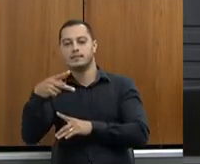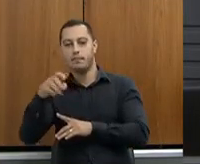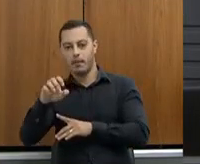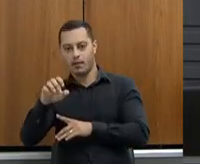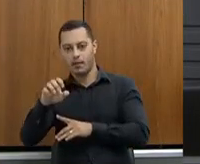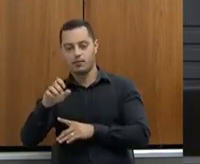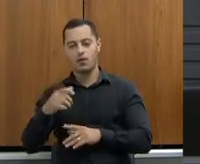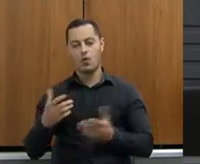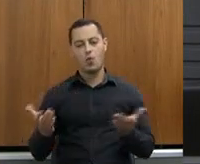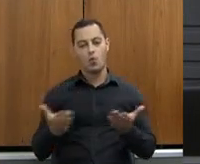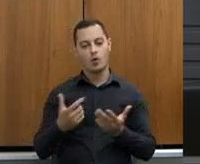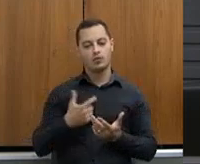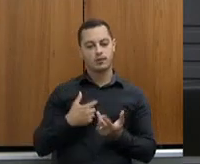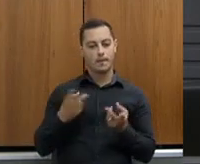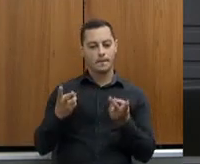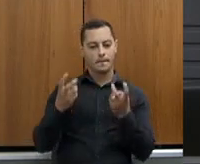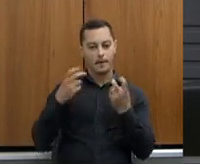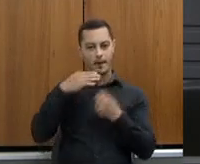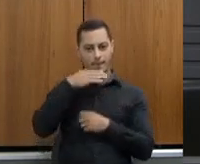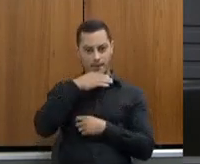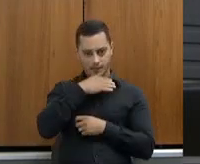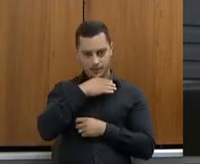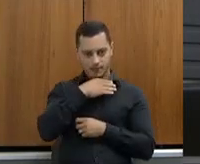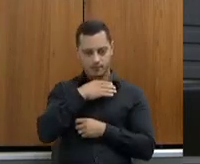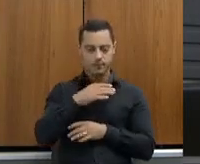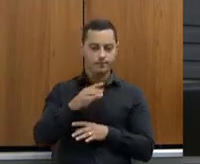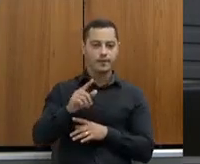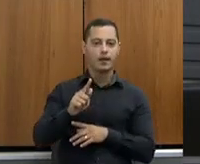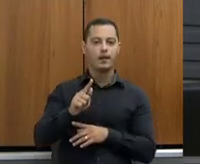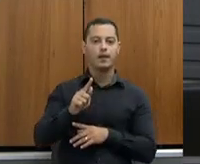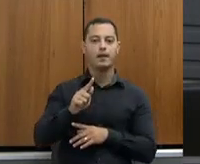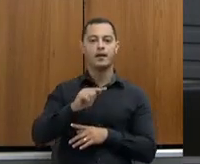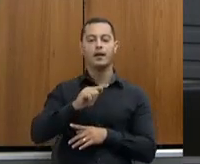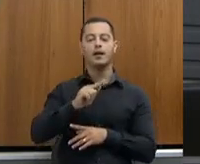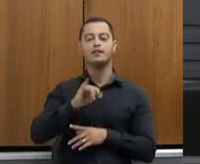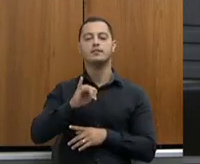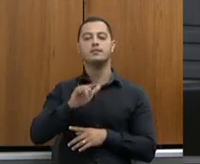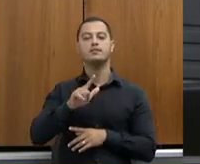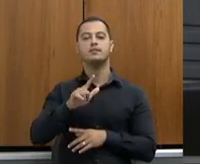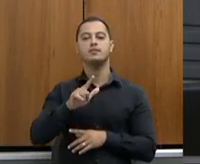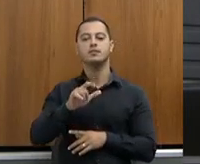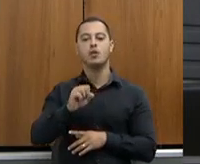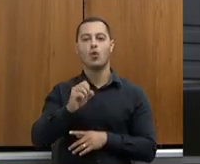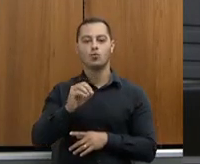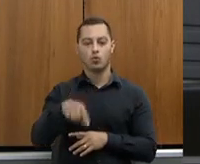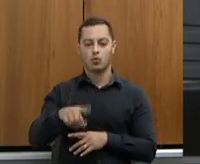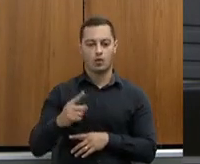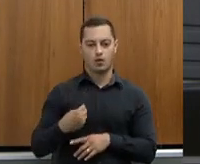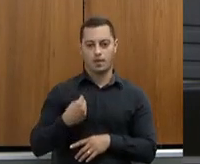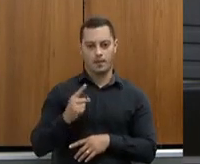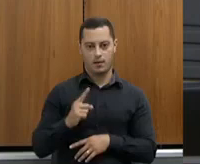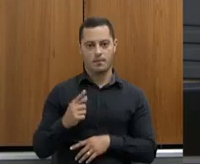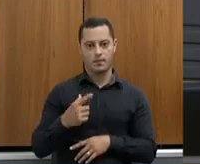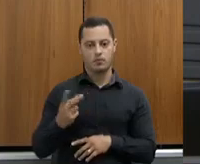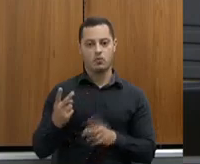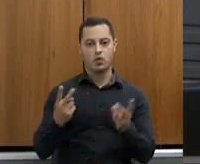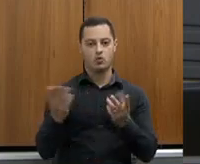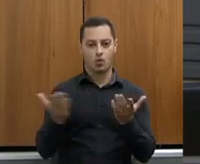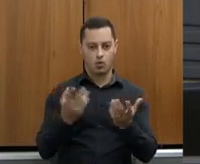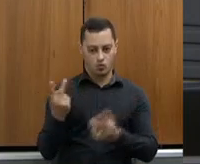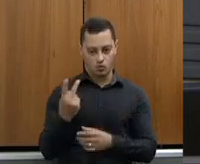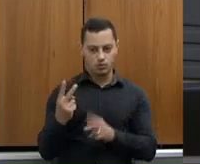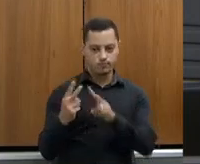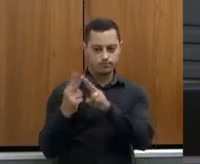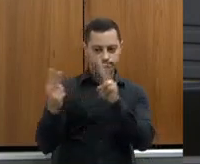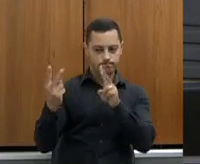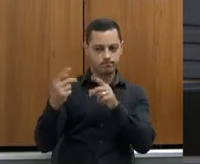e aqui o Gilson não está mais aqui, mas o Gilson participou comigo, nós fizemos uma videoconferência no meio da pandemia,